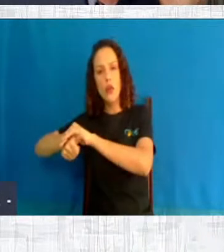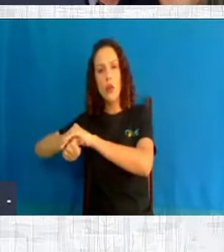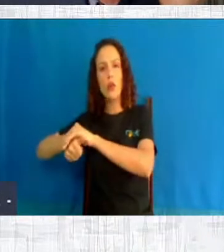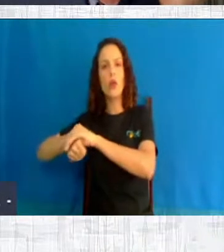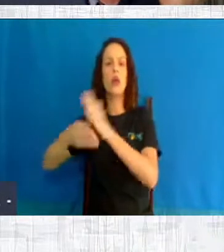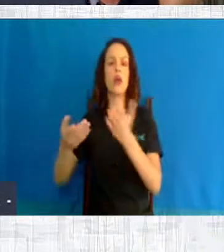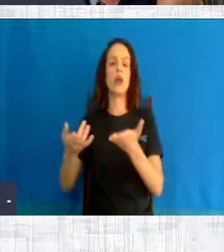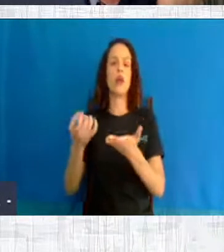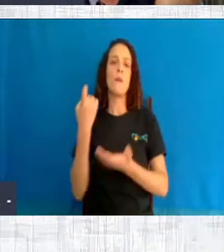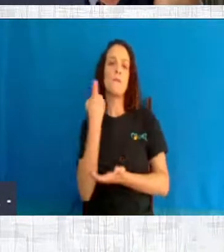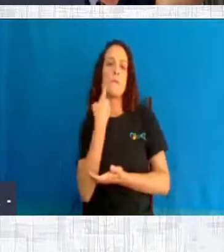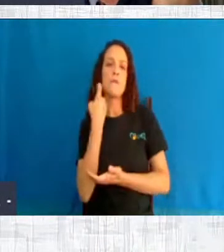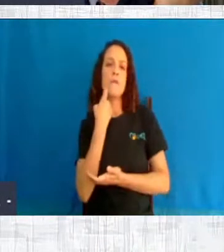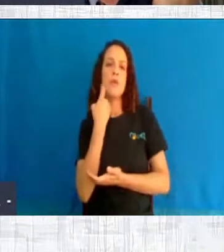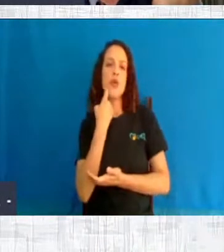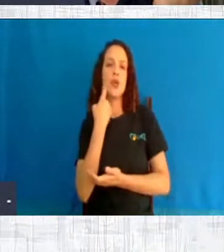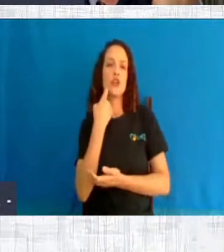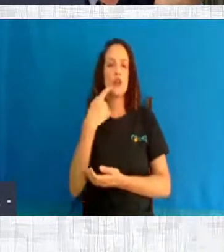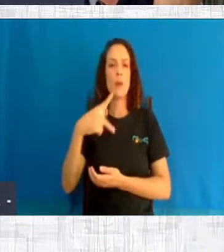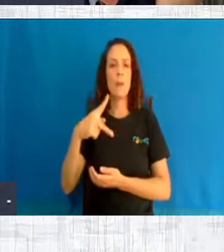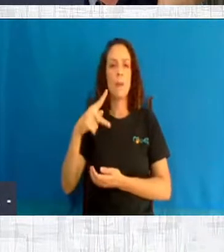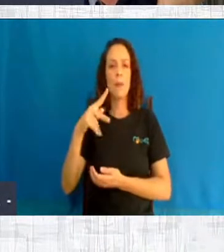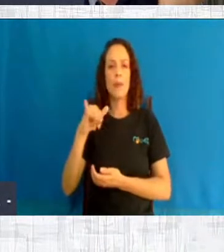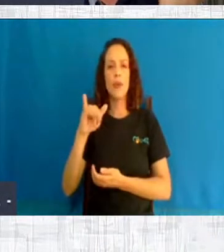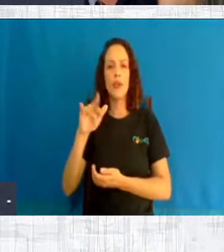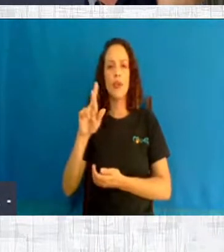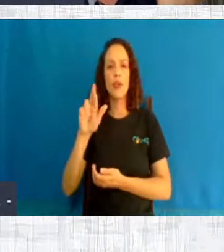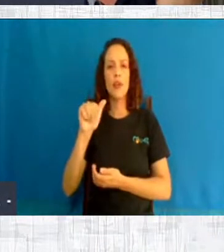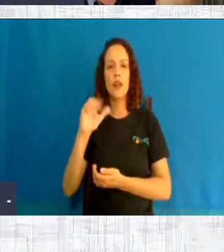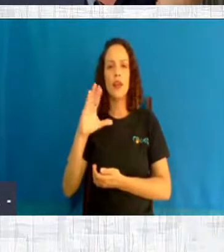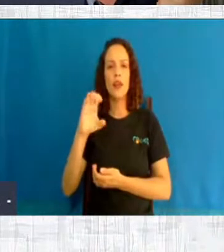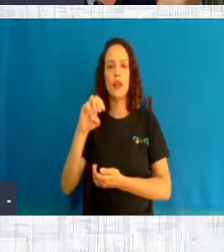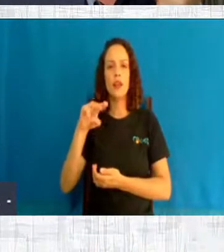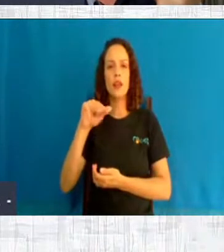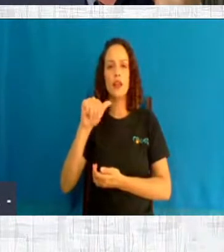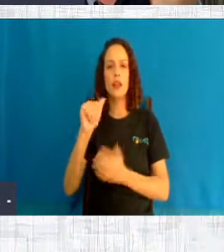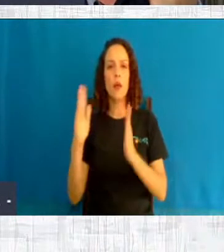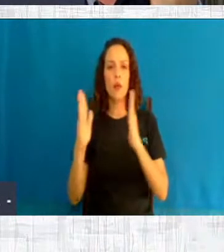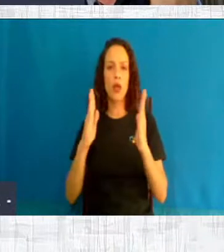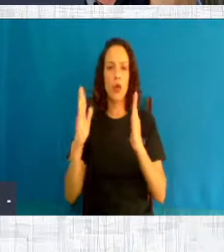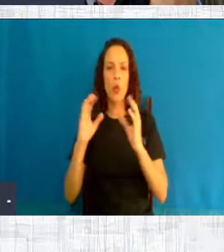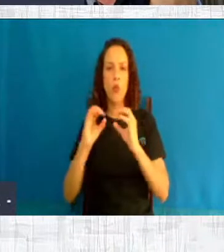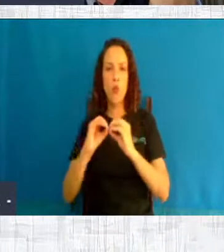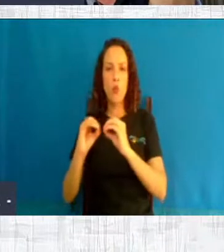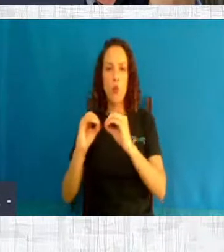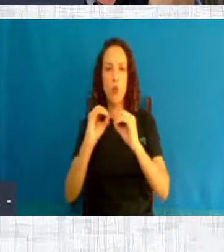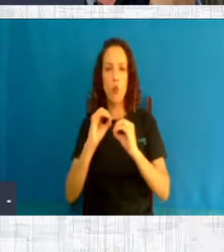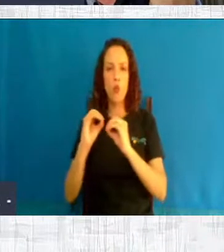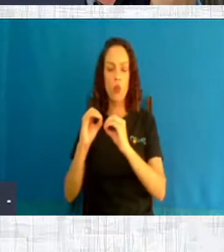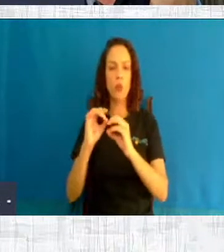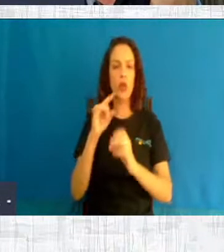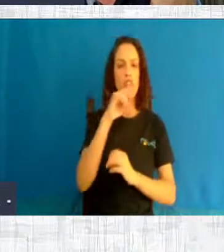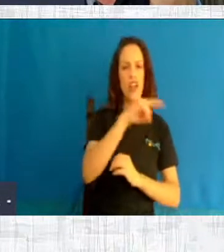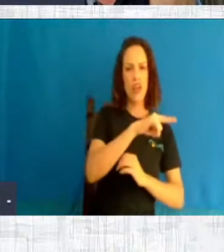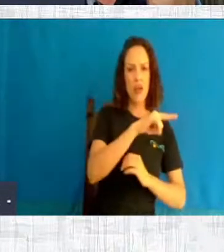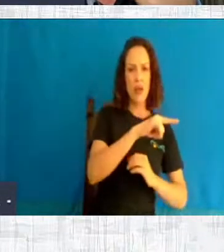um ovo, um ovo humano, um óvulo fecundado, não teria direito à vida? O bebê não tem direito à vida? A gente